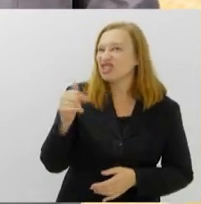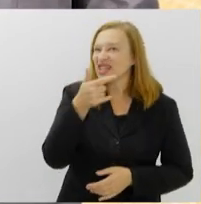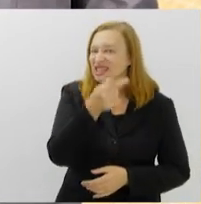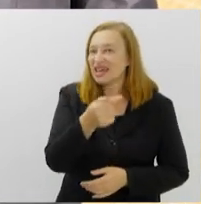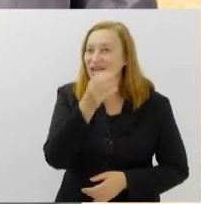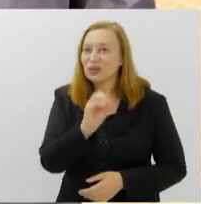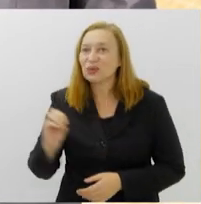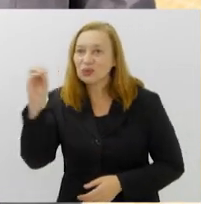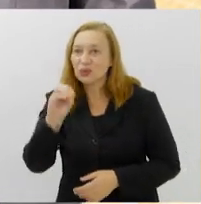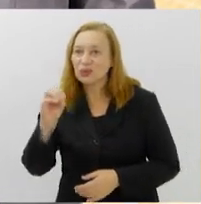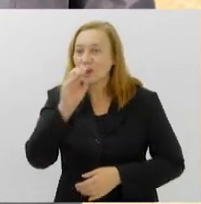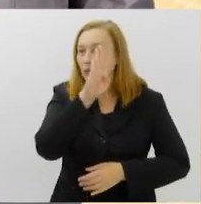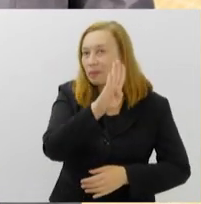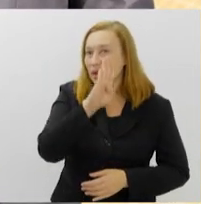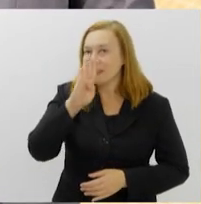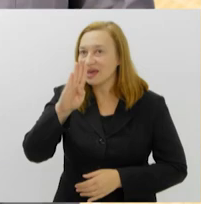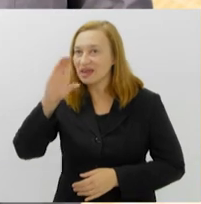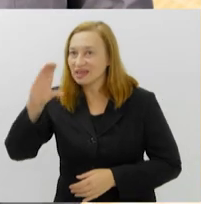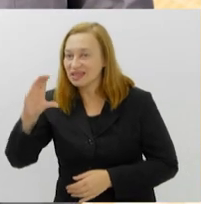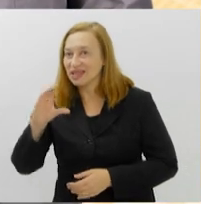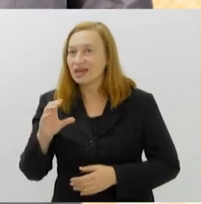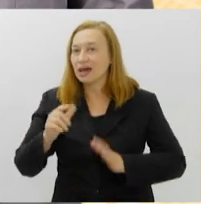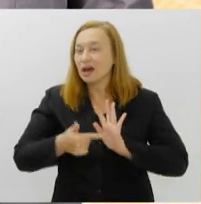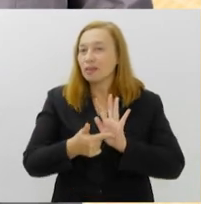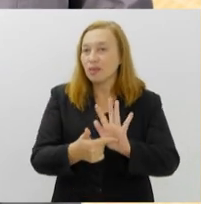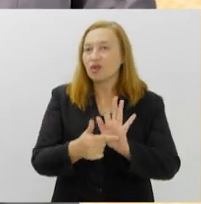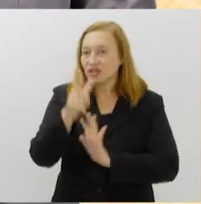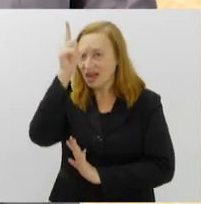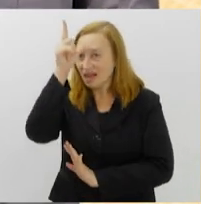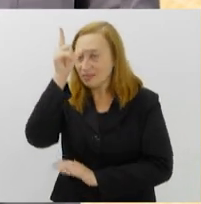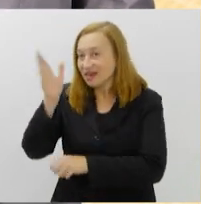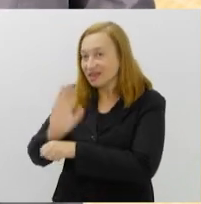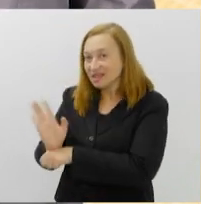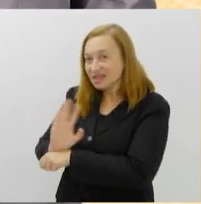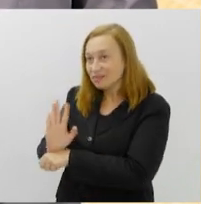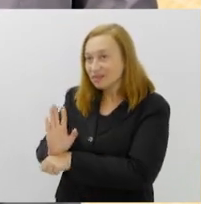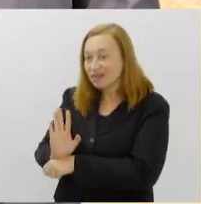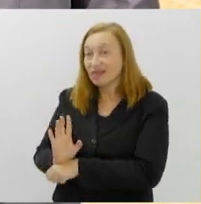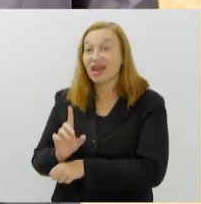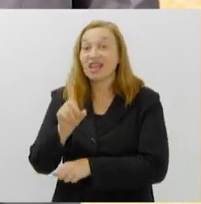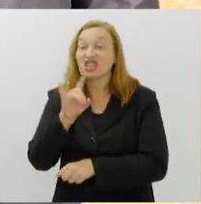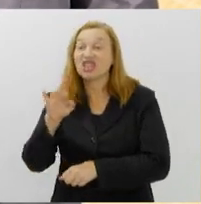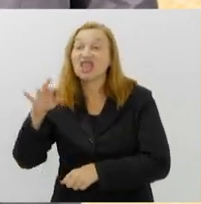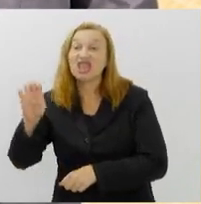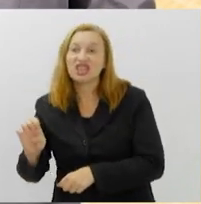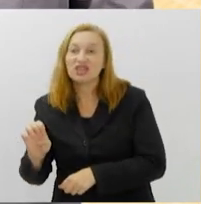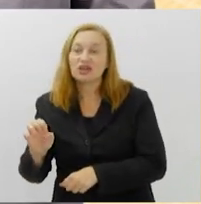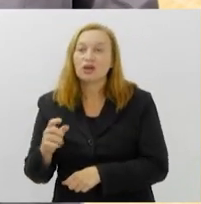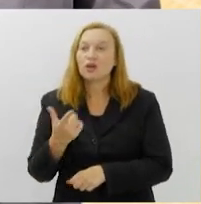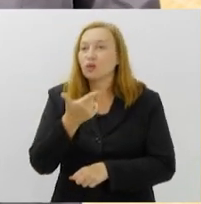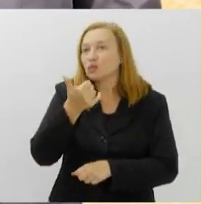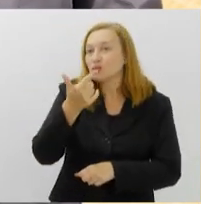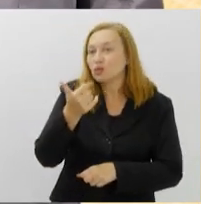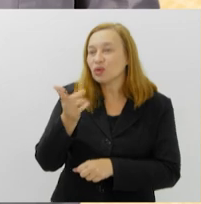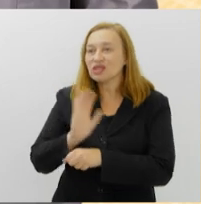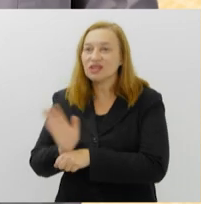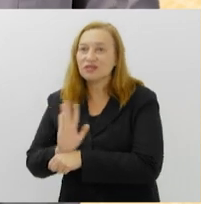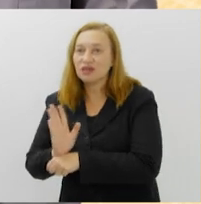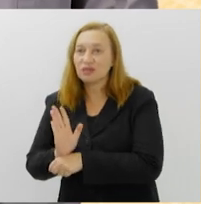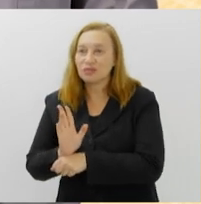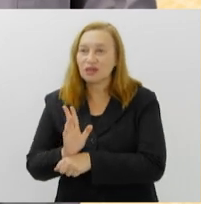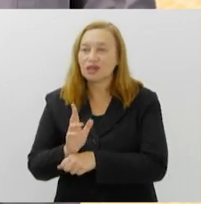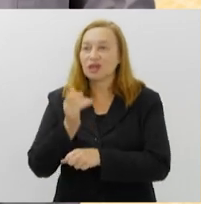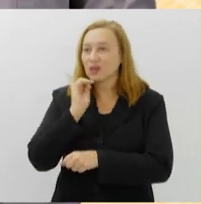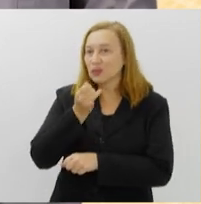Centro Cultural Banco do Brasil recebe a Mostra Alemã de Cinema Elas Dirigem, com 12 filmes de ficção e documentários,